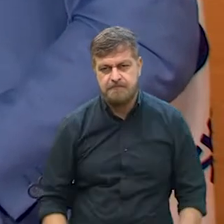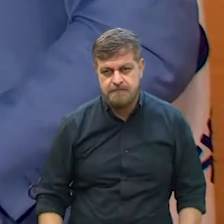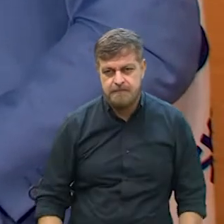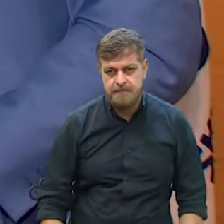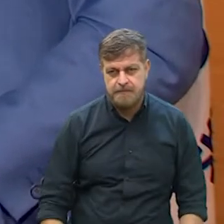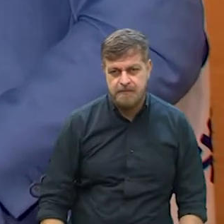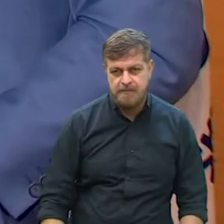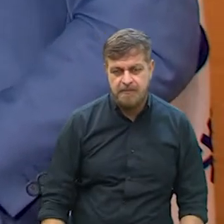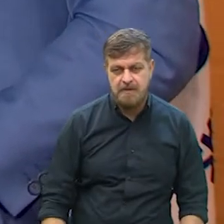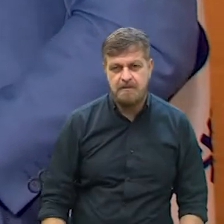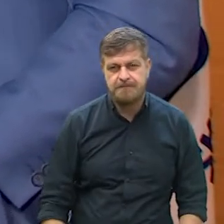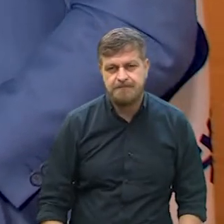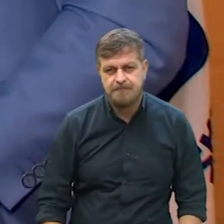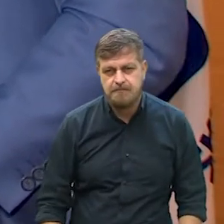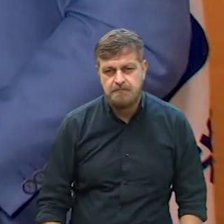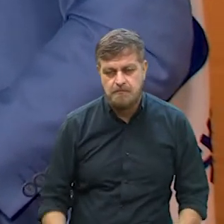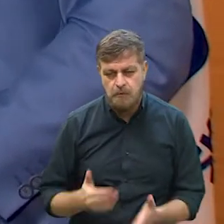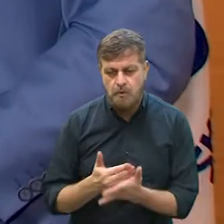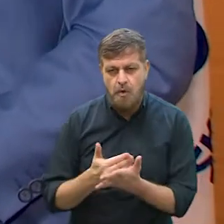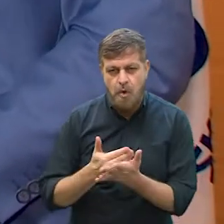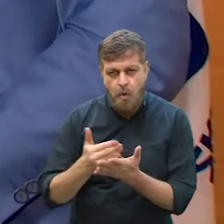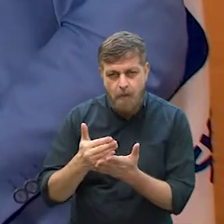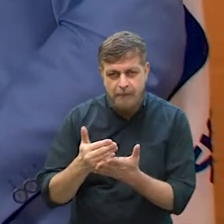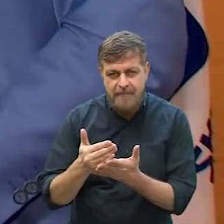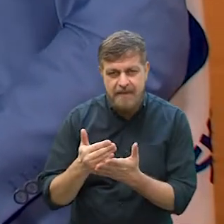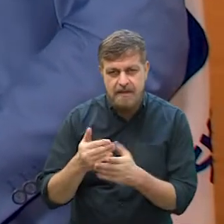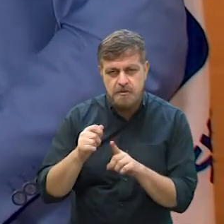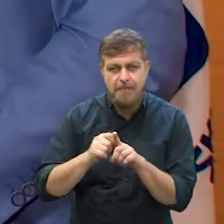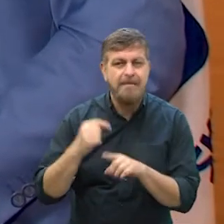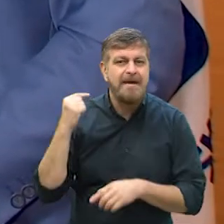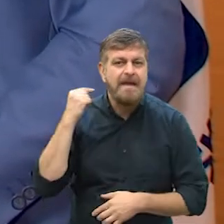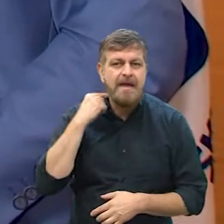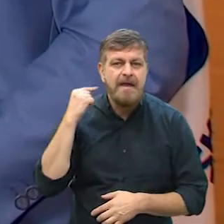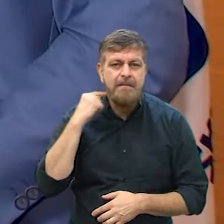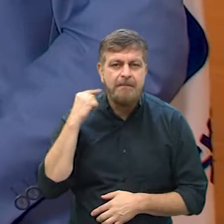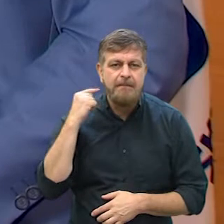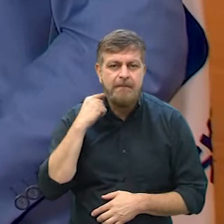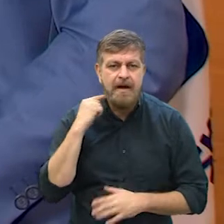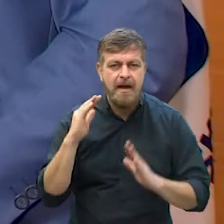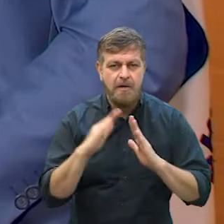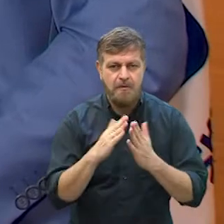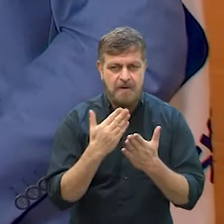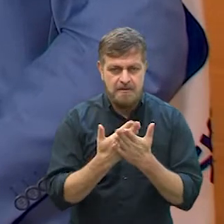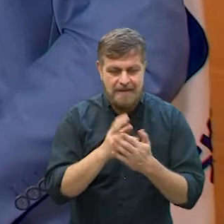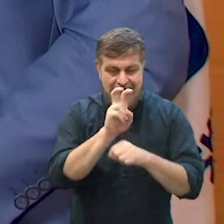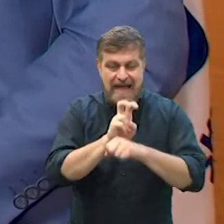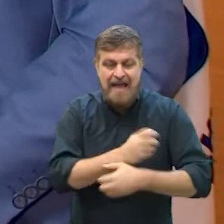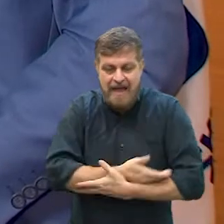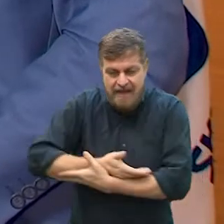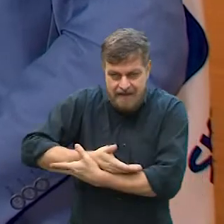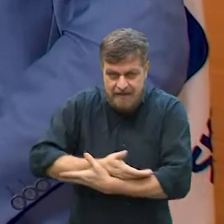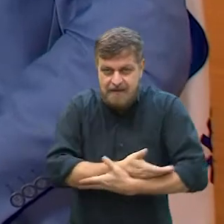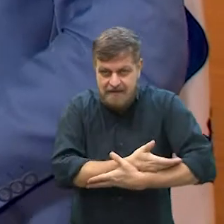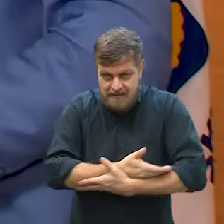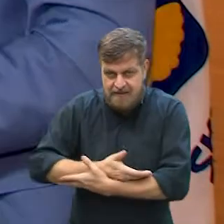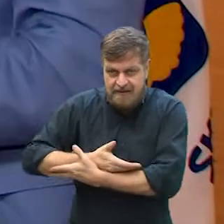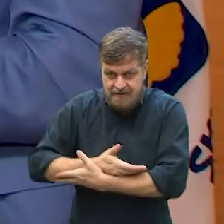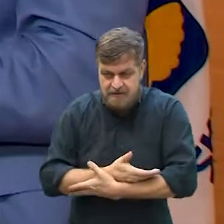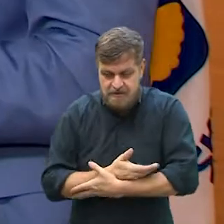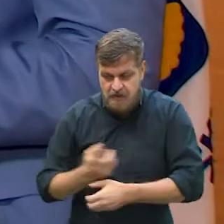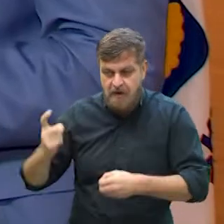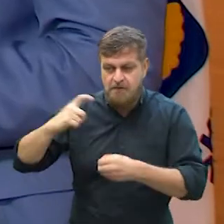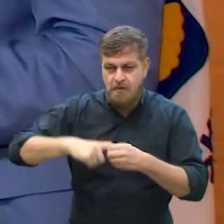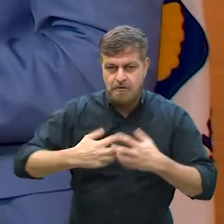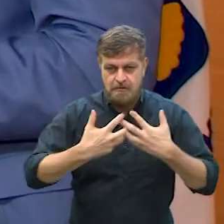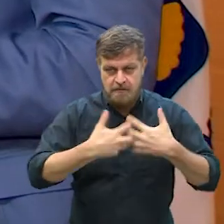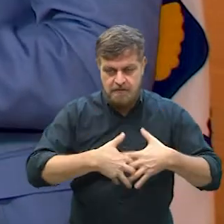semana, vamos dizer, semana, no início de maio, voltaram as aulas nas creches, que faz muitas vezes